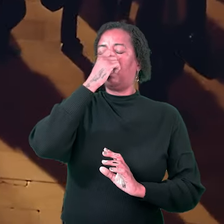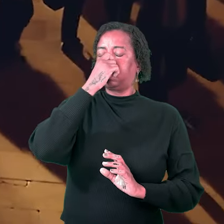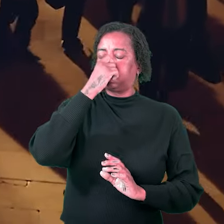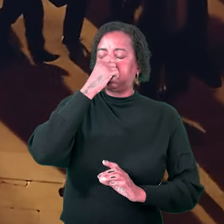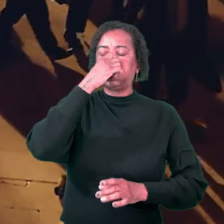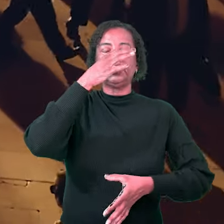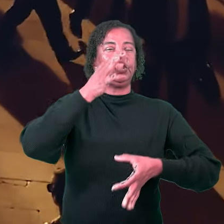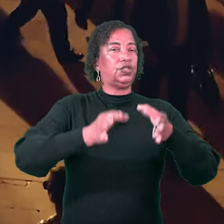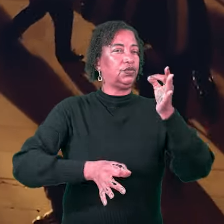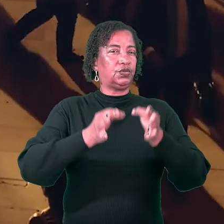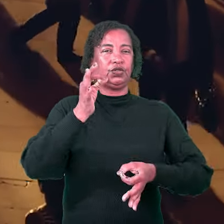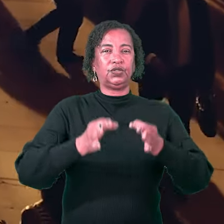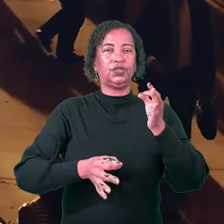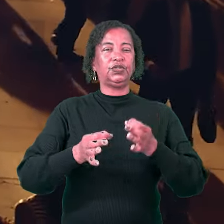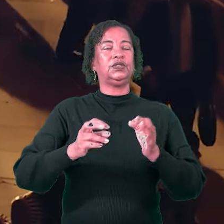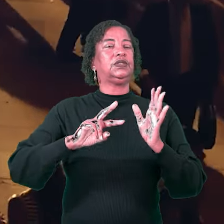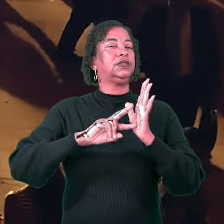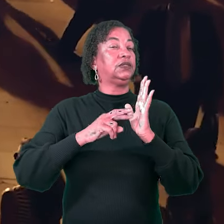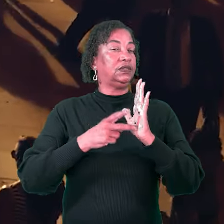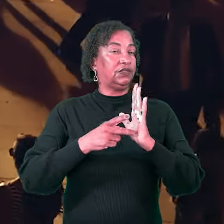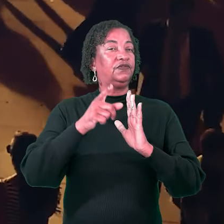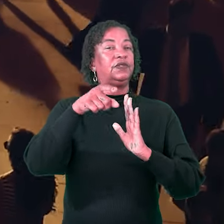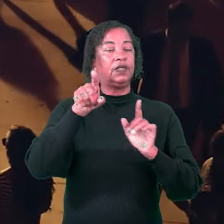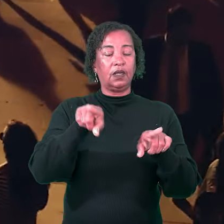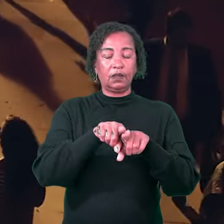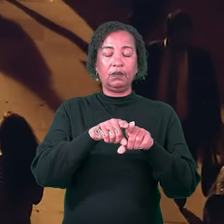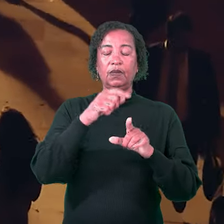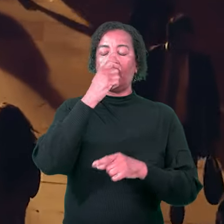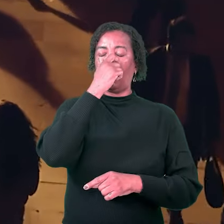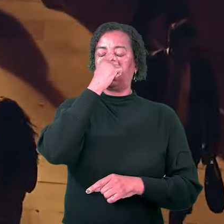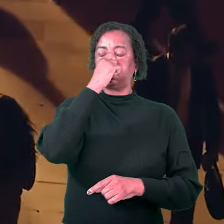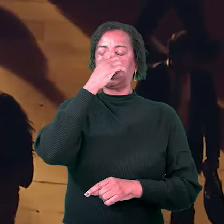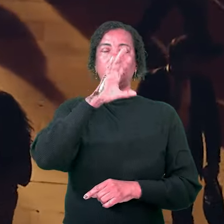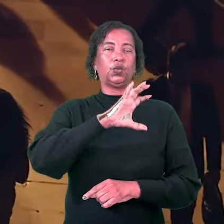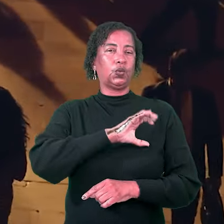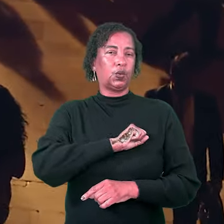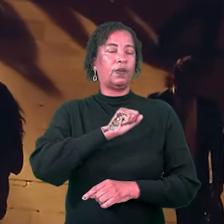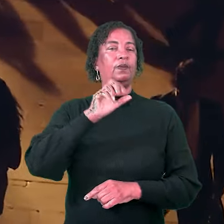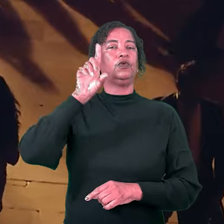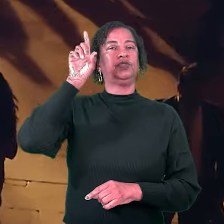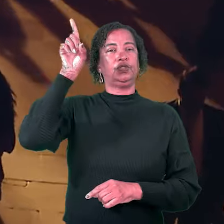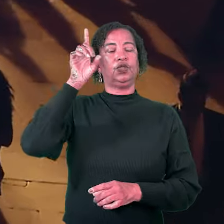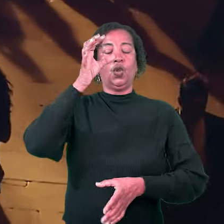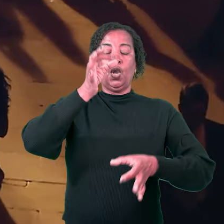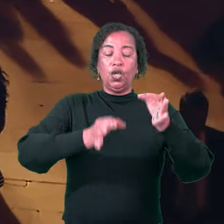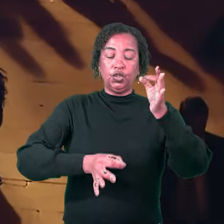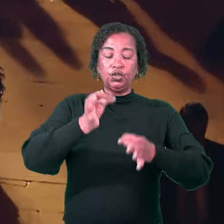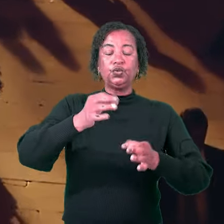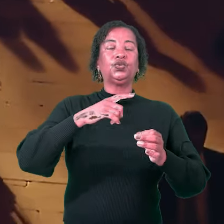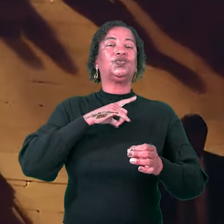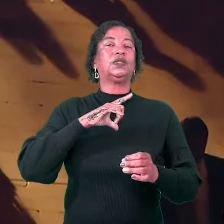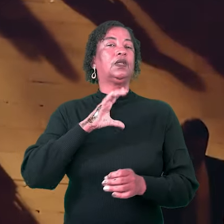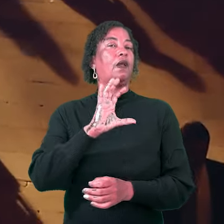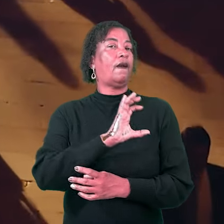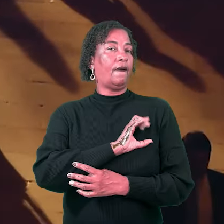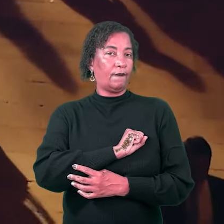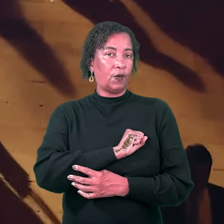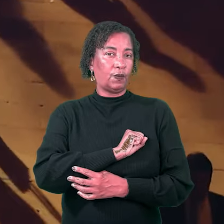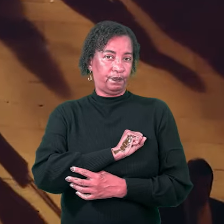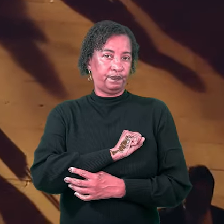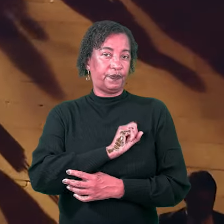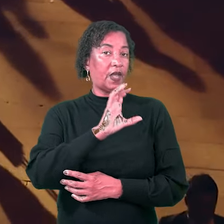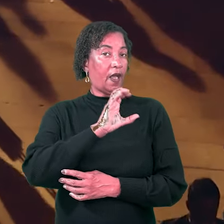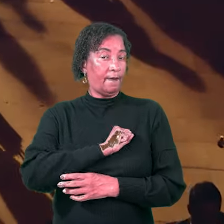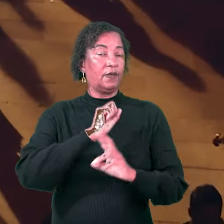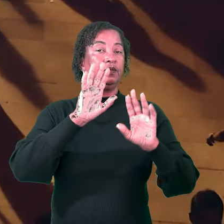é sinônimo de ser cheio do amor de Deus. Ser justo é ter amor. Amamos quando temos um